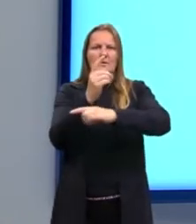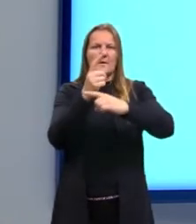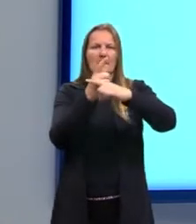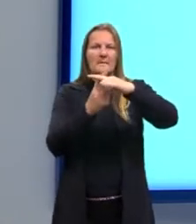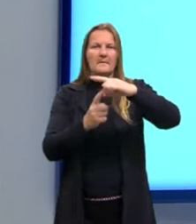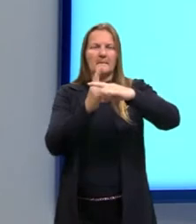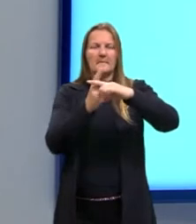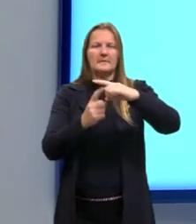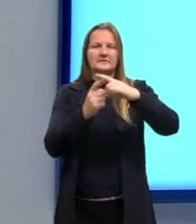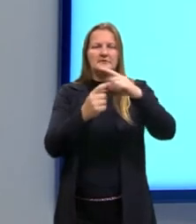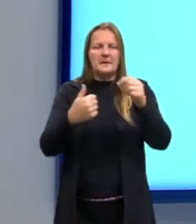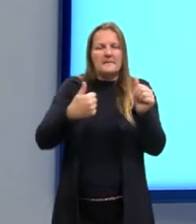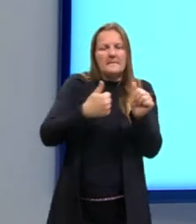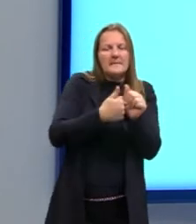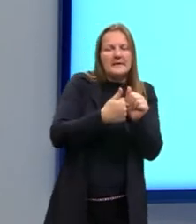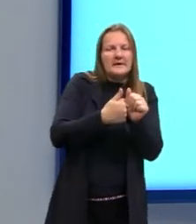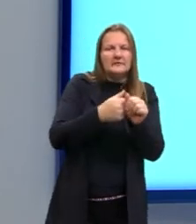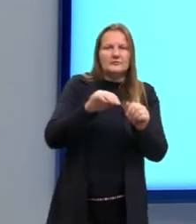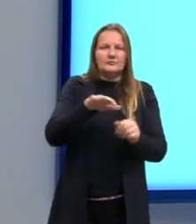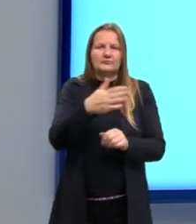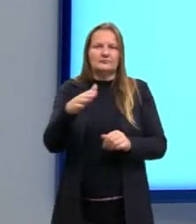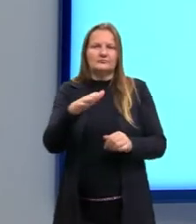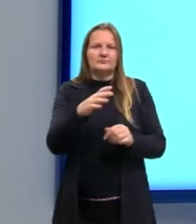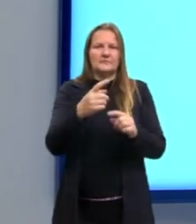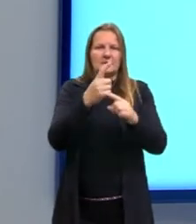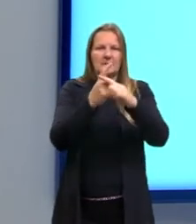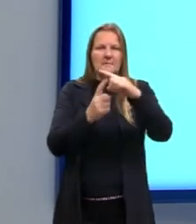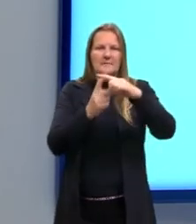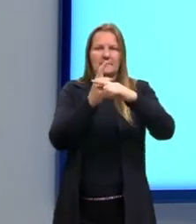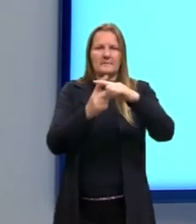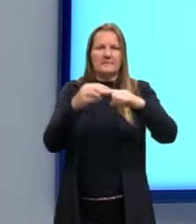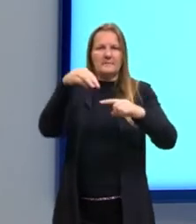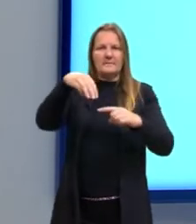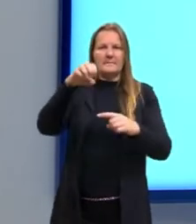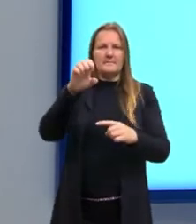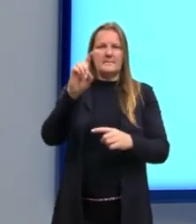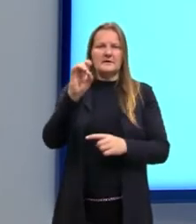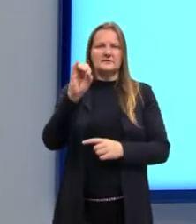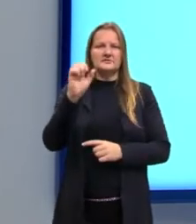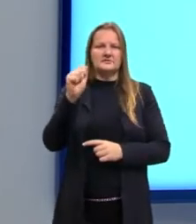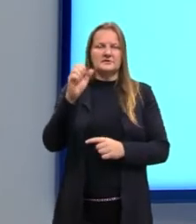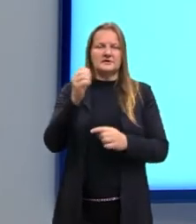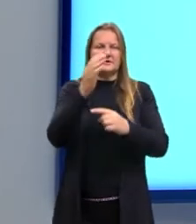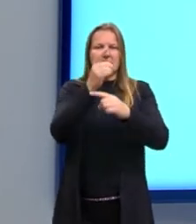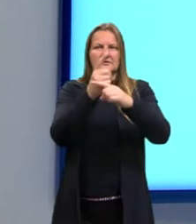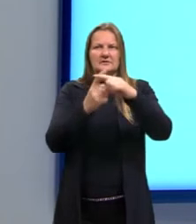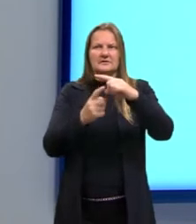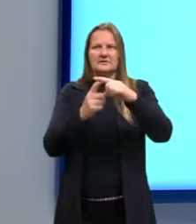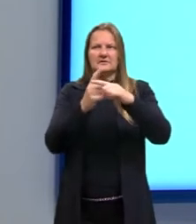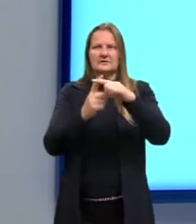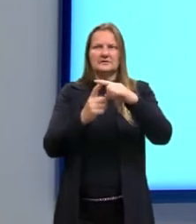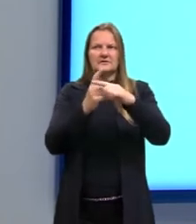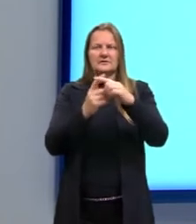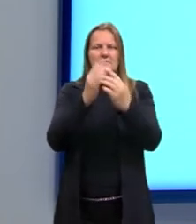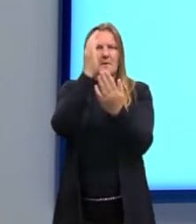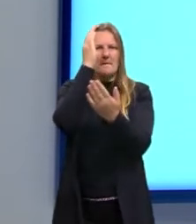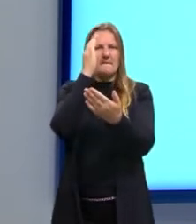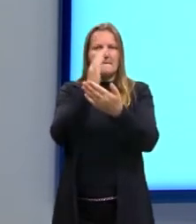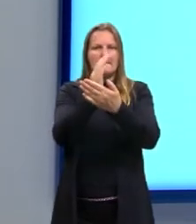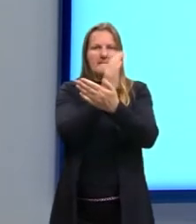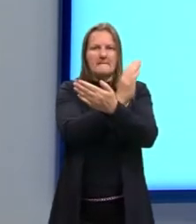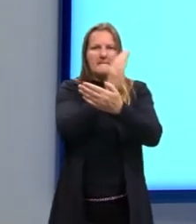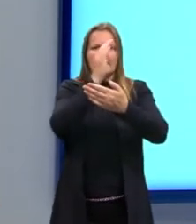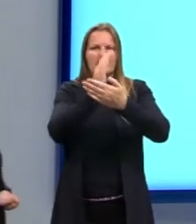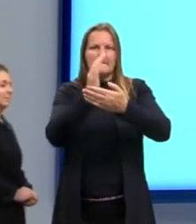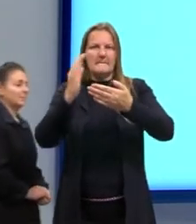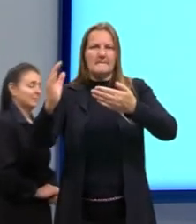aproxima da média, né? Mas, na verdade, a mediana, ela separa toda a nossa curva exatamente ao meio. Então,